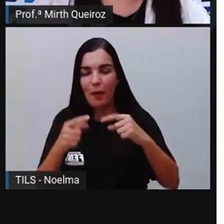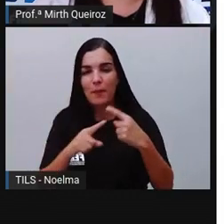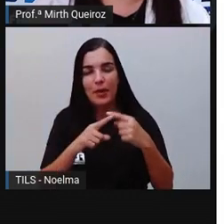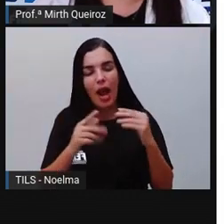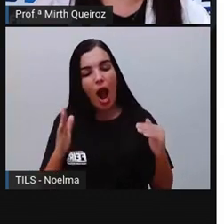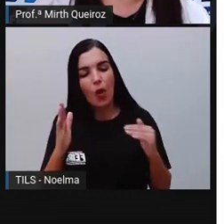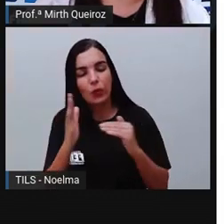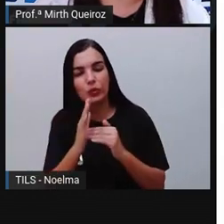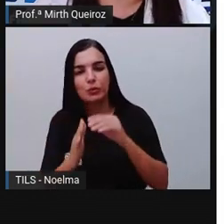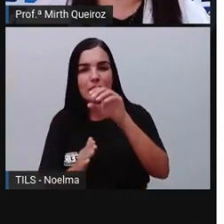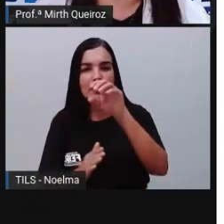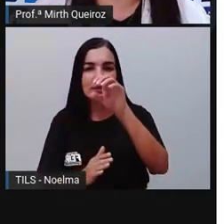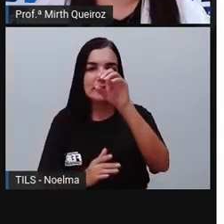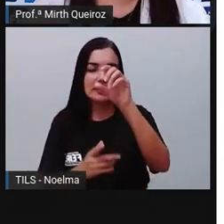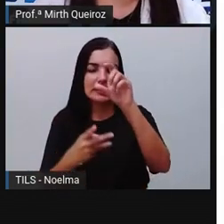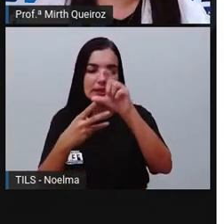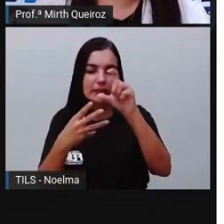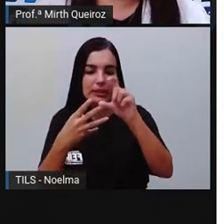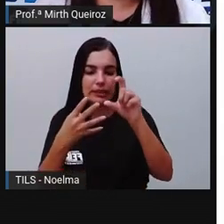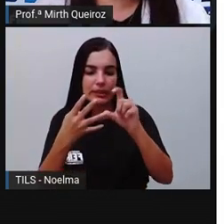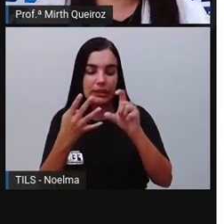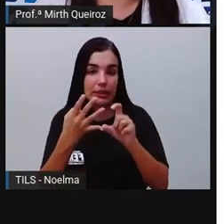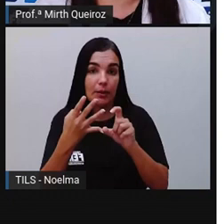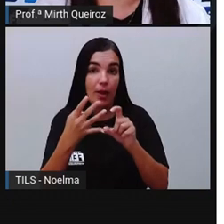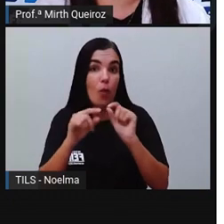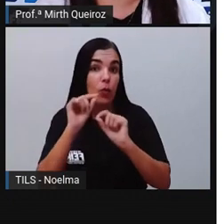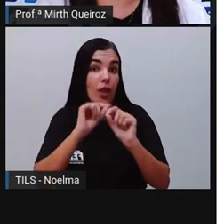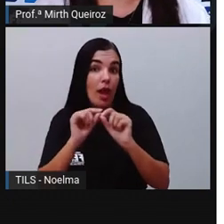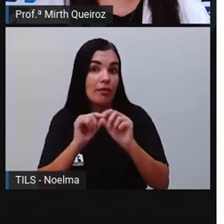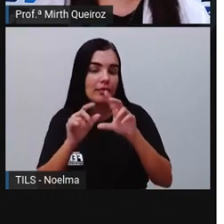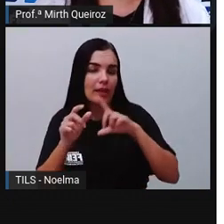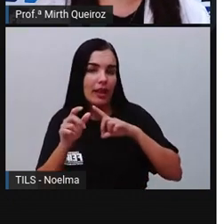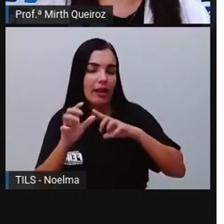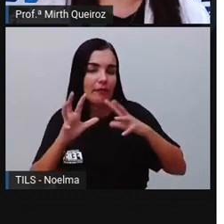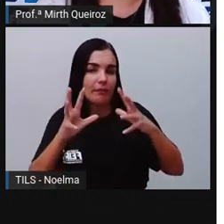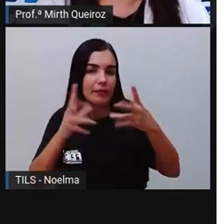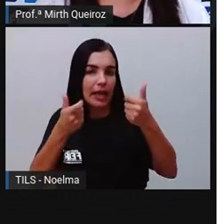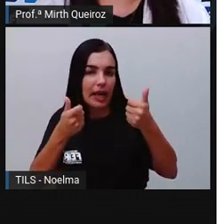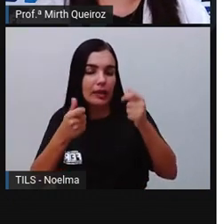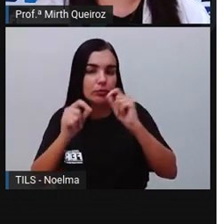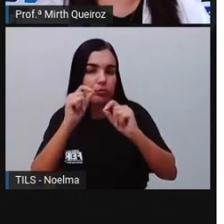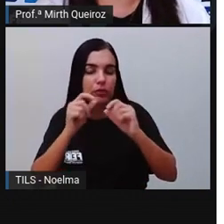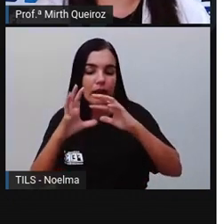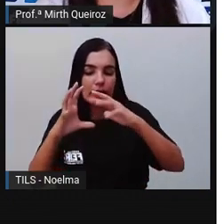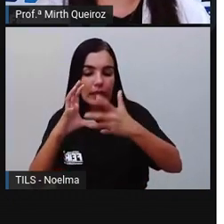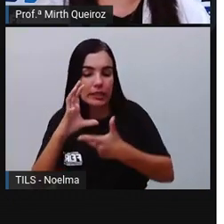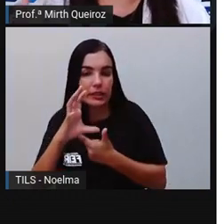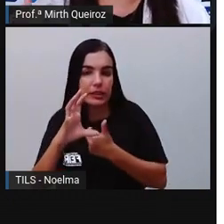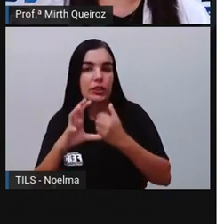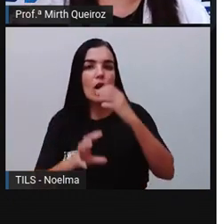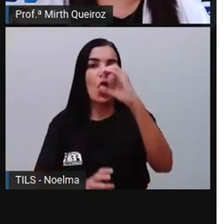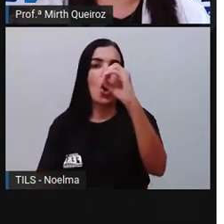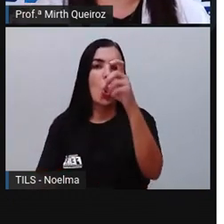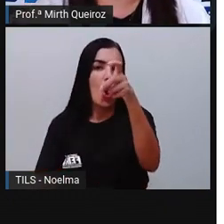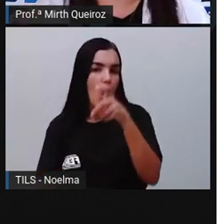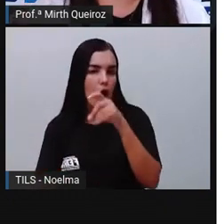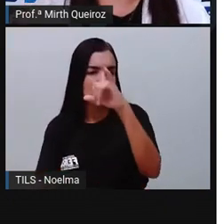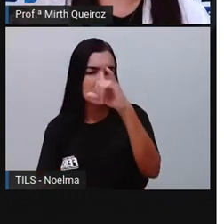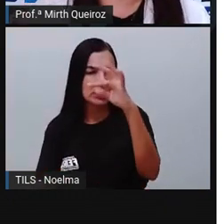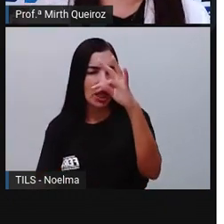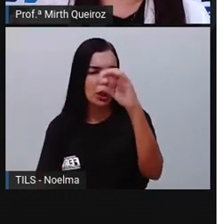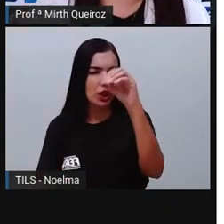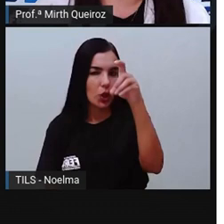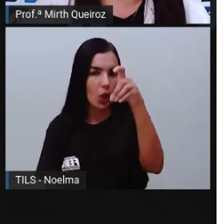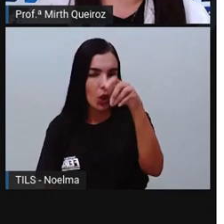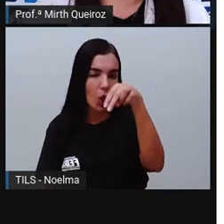sílaba, a gente vai classificar essa palavra como oxítona. Então, palavras oxítonas, a última sílaba